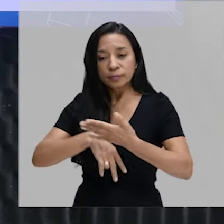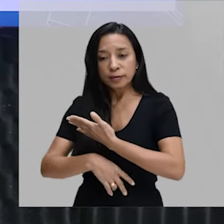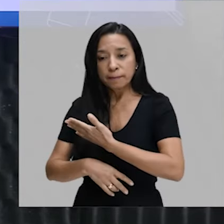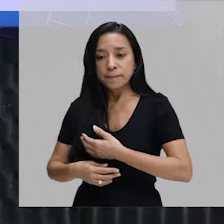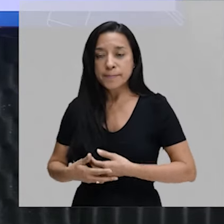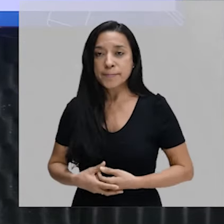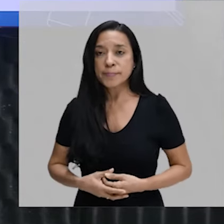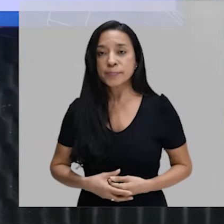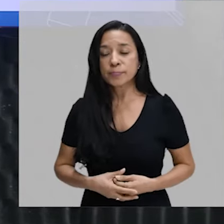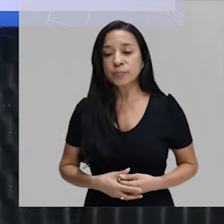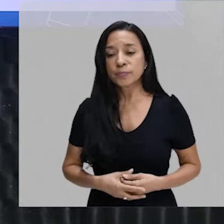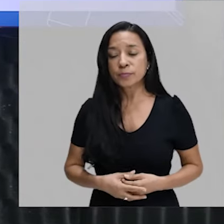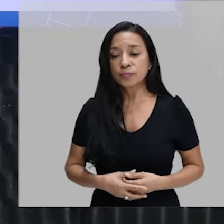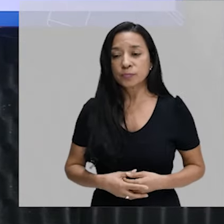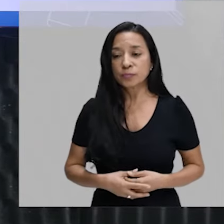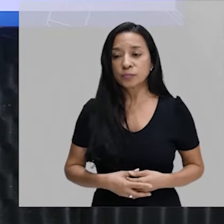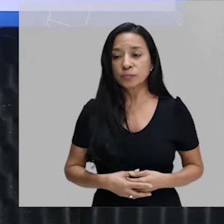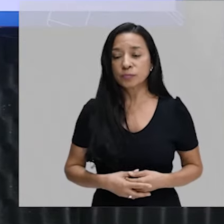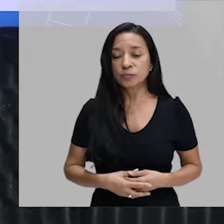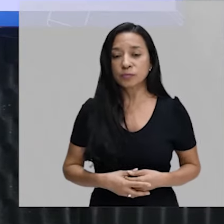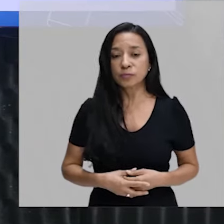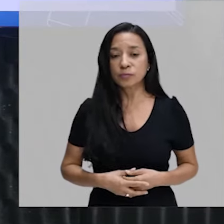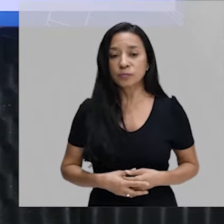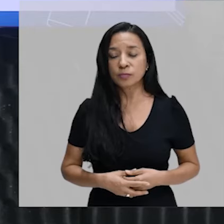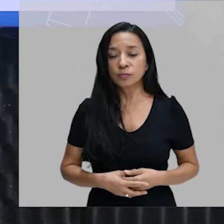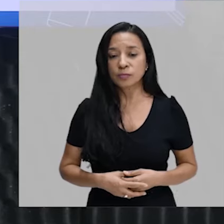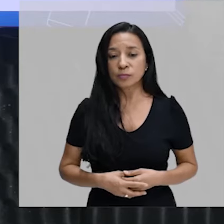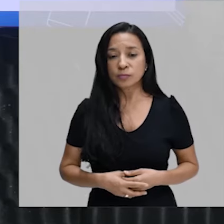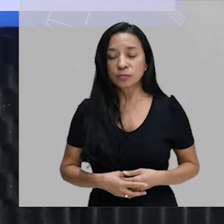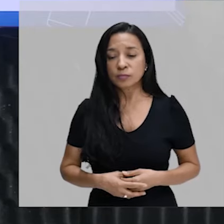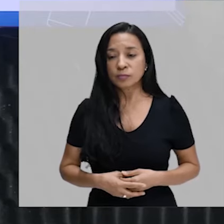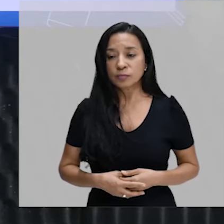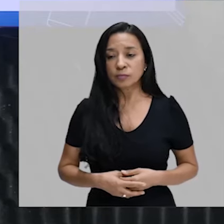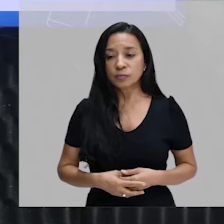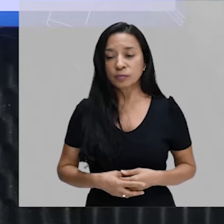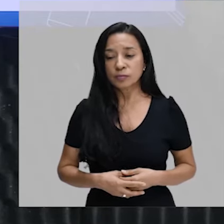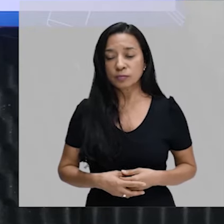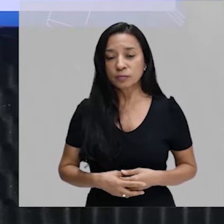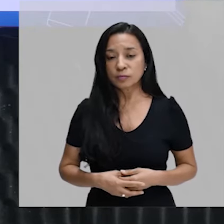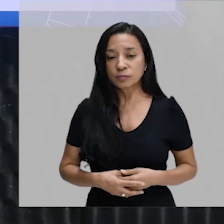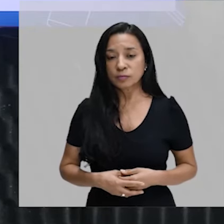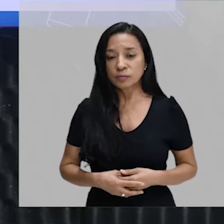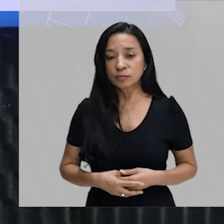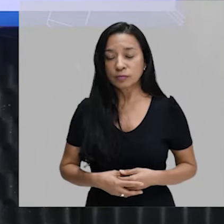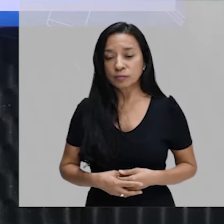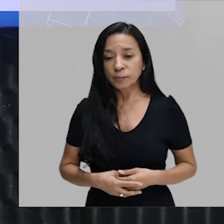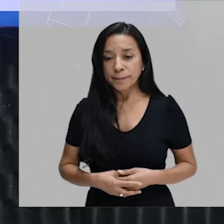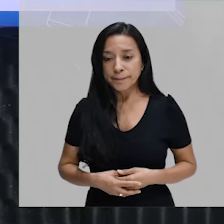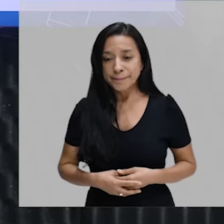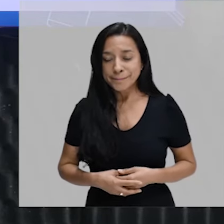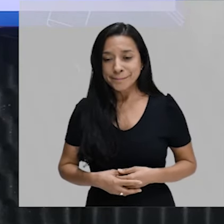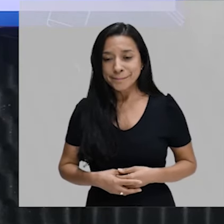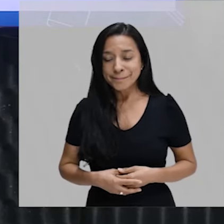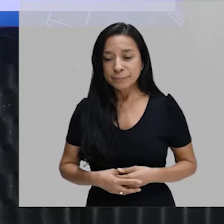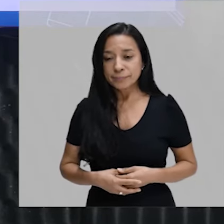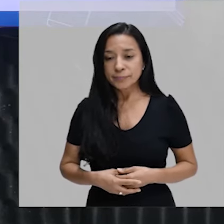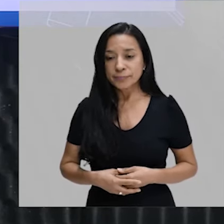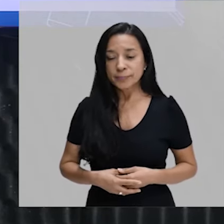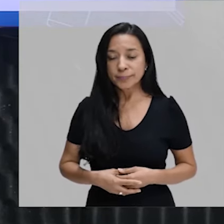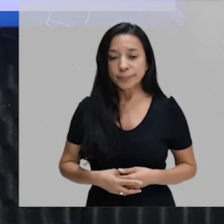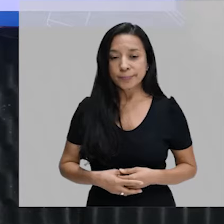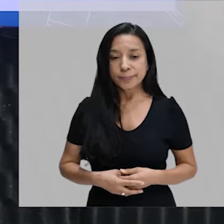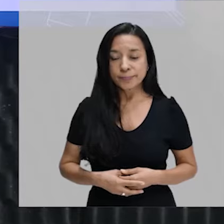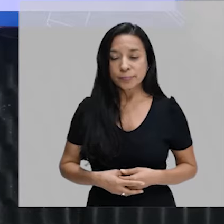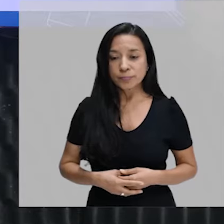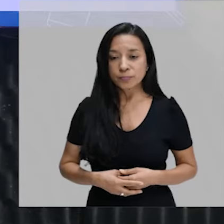célula eucariótica não é encontrada apenas em um grupo de seres vivos. Esse grupo...